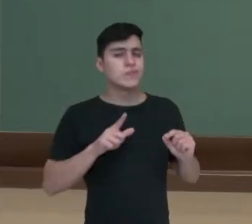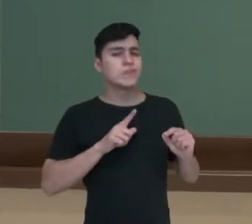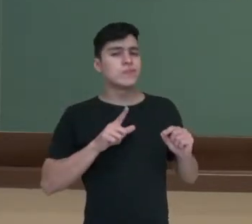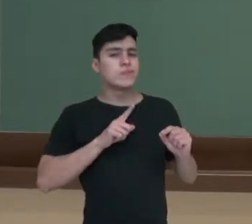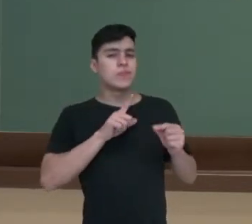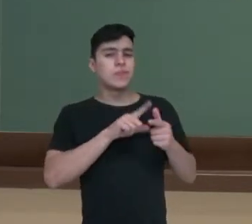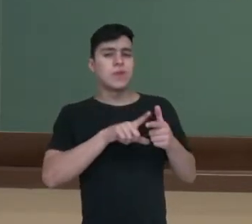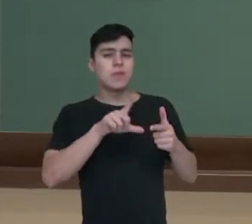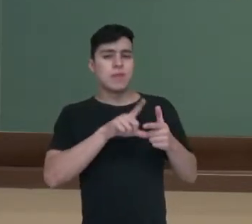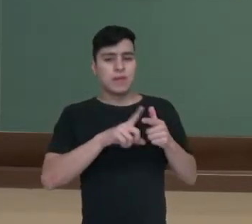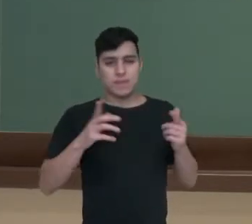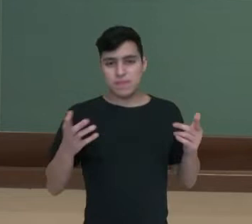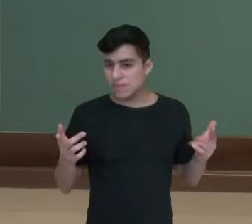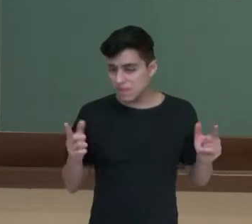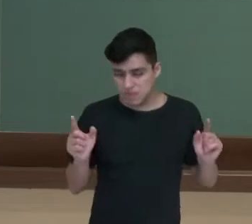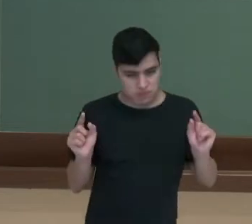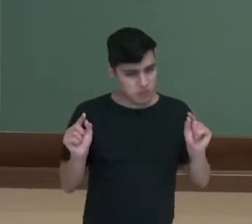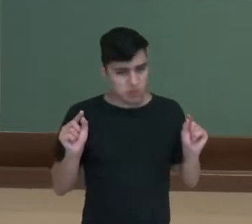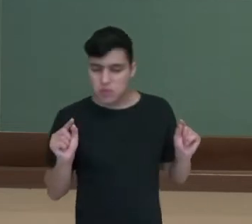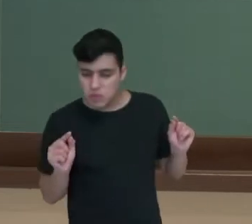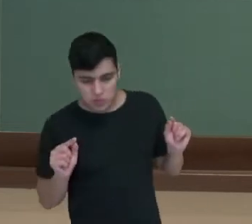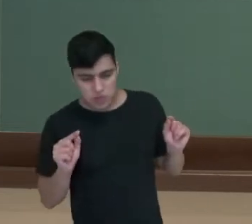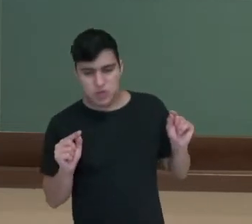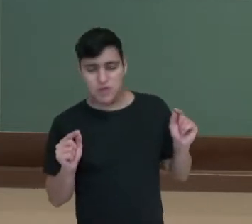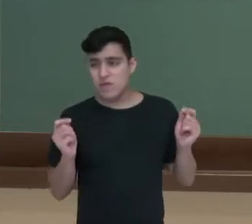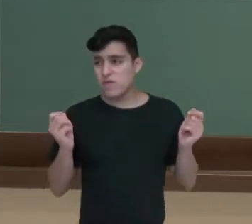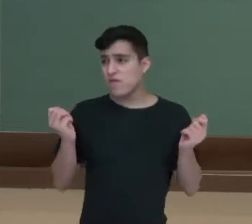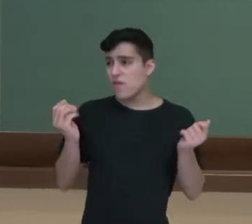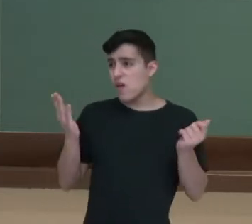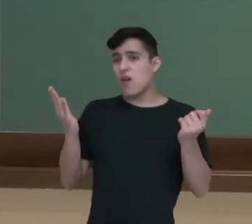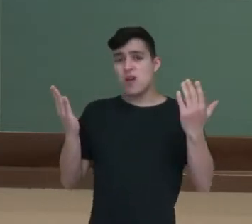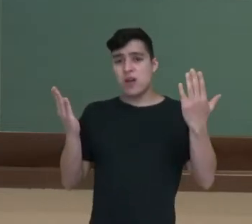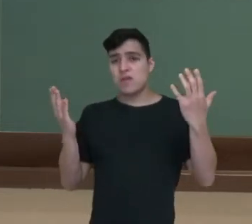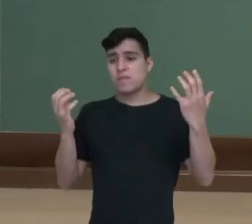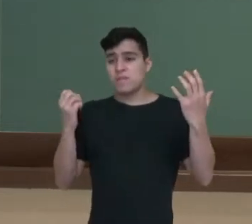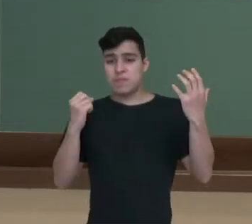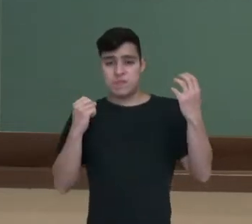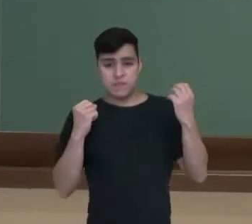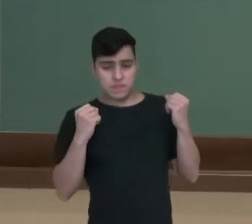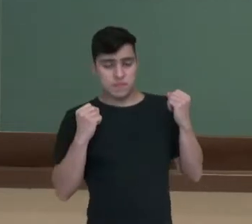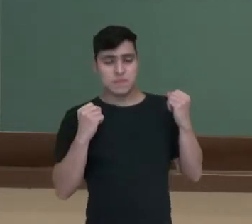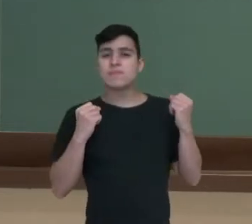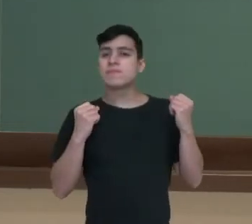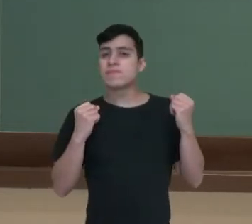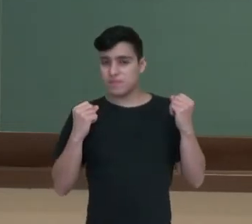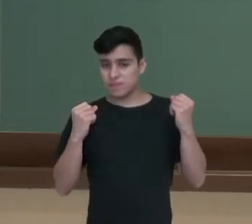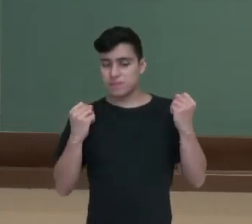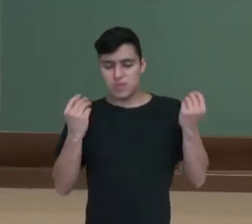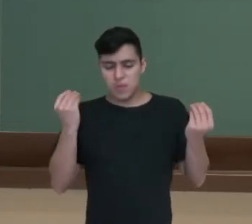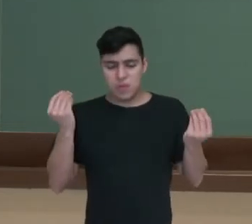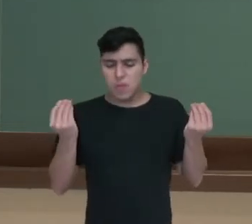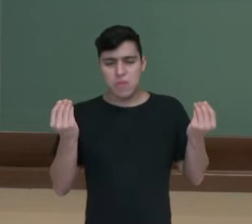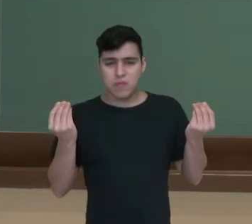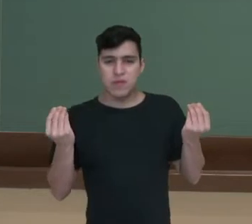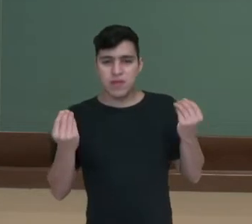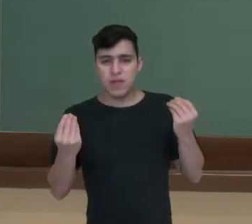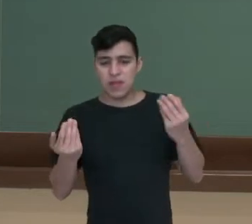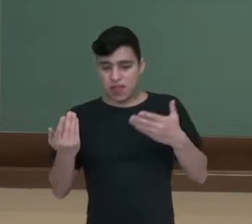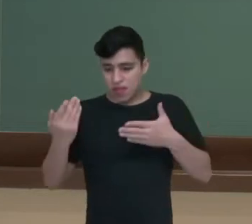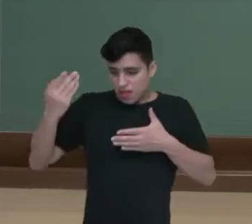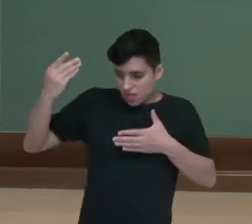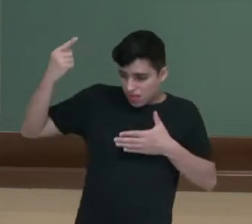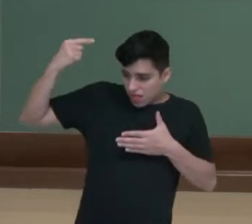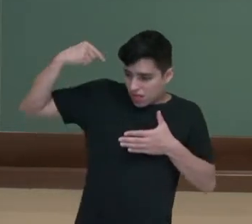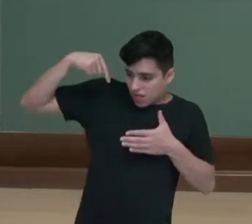corpo. Talvez algum agente estranho, um agente patógeno, pode ter adentrado o nosso corpo. E se eu